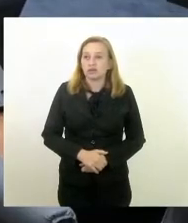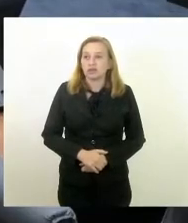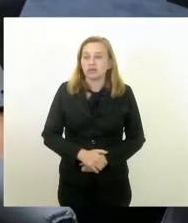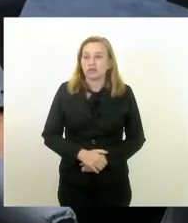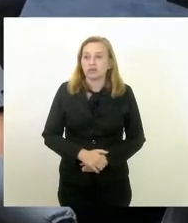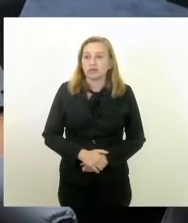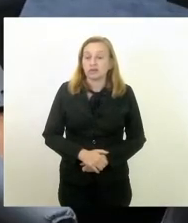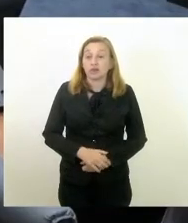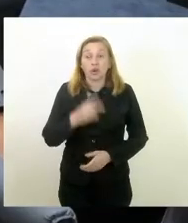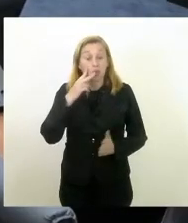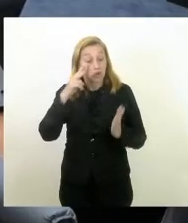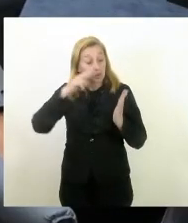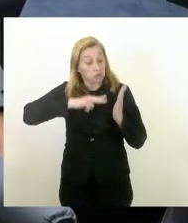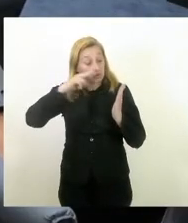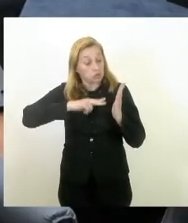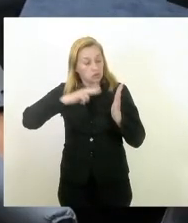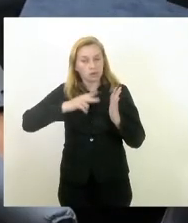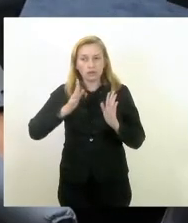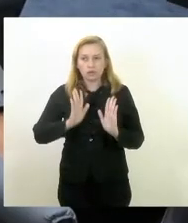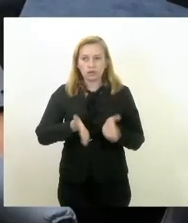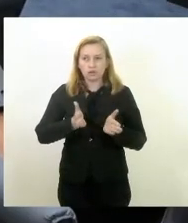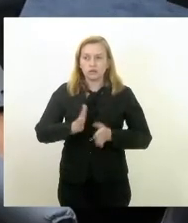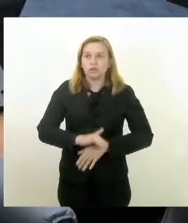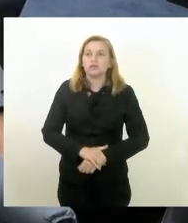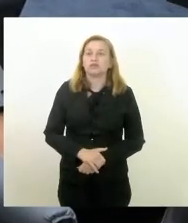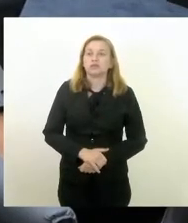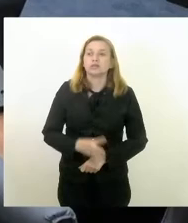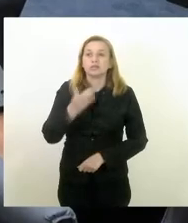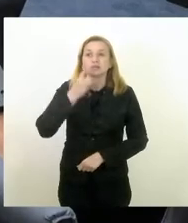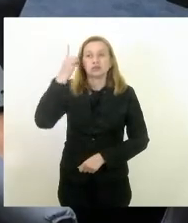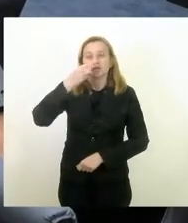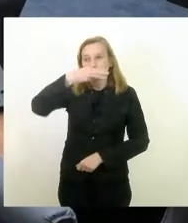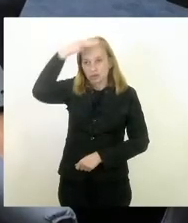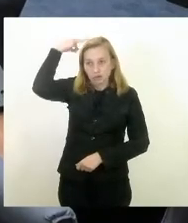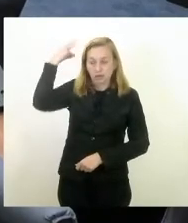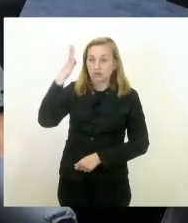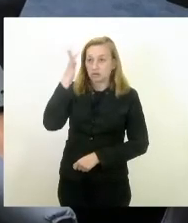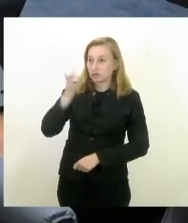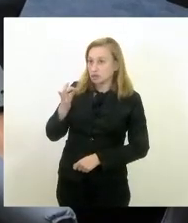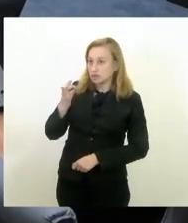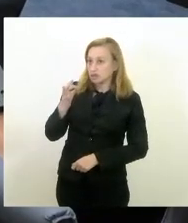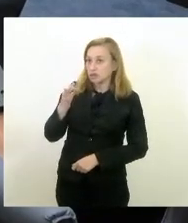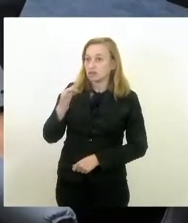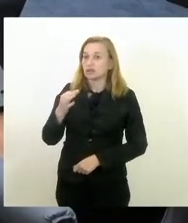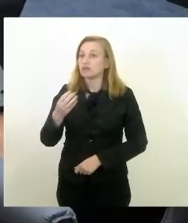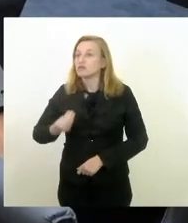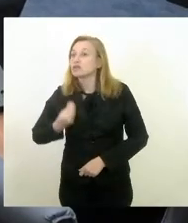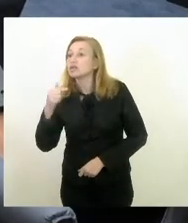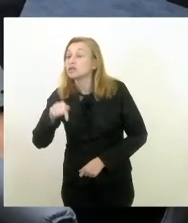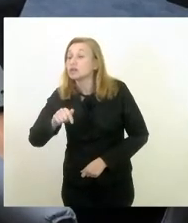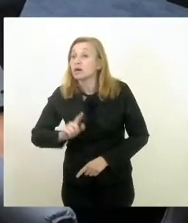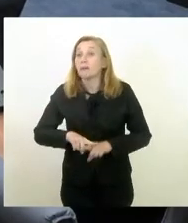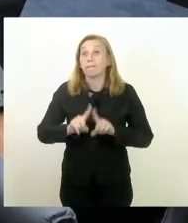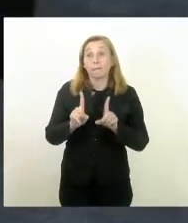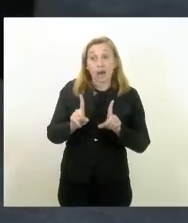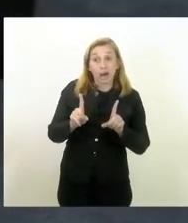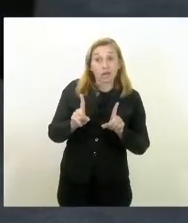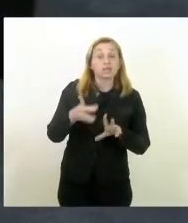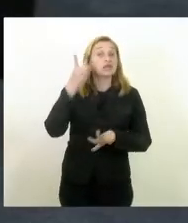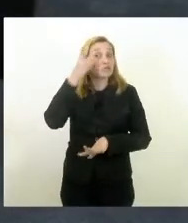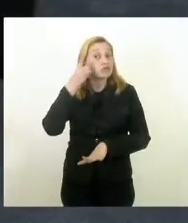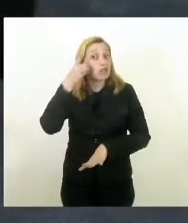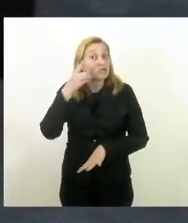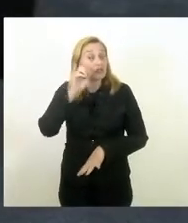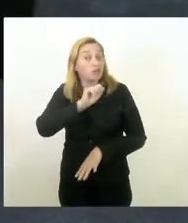eu li agora deputado Márcio Pacheco não sei se está aqui ainda mas talvez deputado Felipe